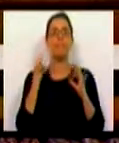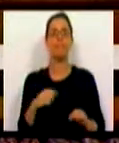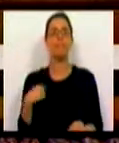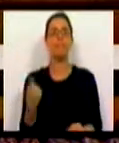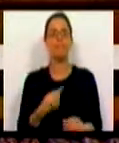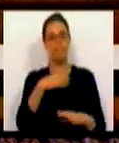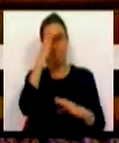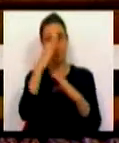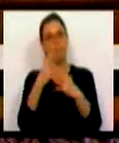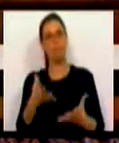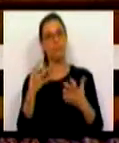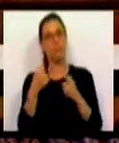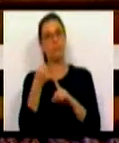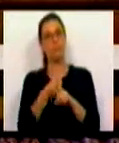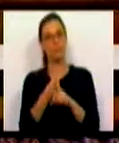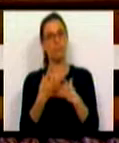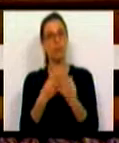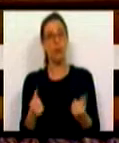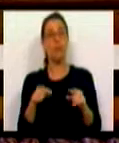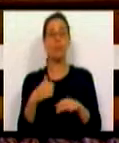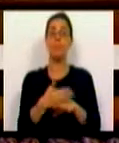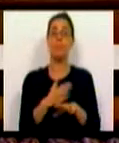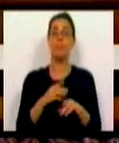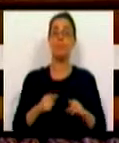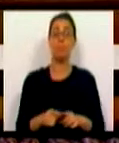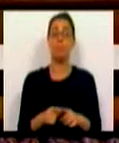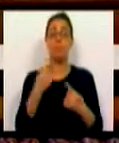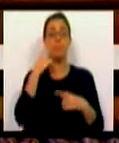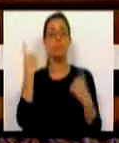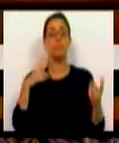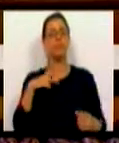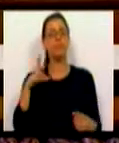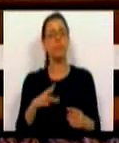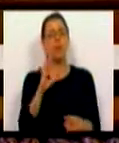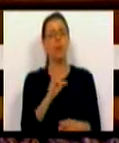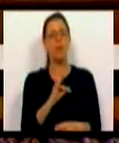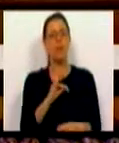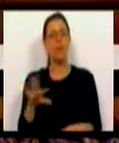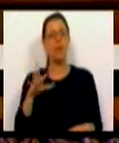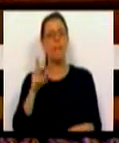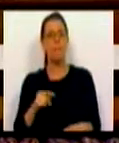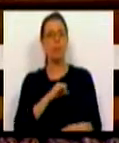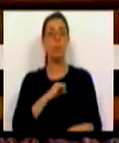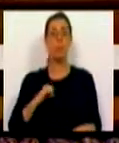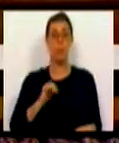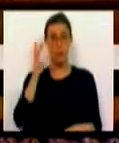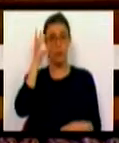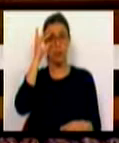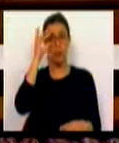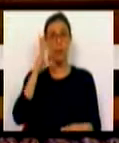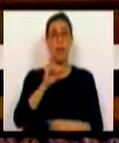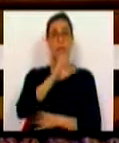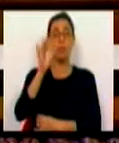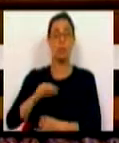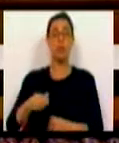todos estamos empenhados em combater, é um setor que representa em Portugal 400 mil proprietários, 10